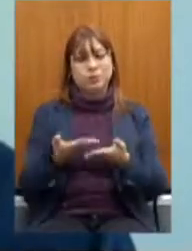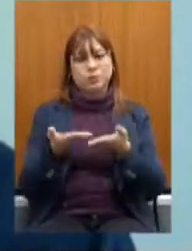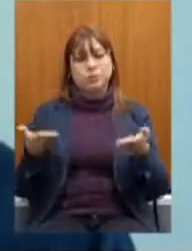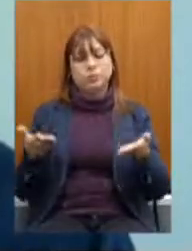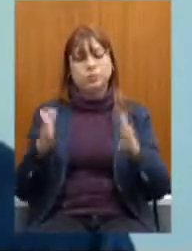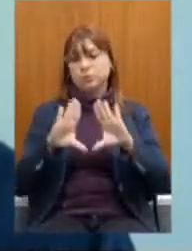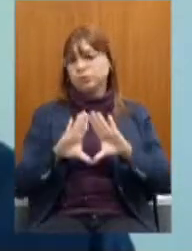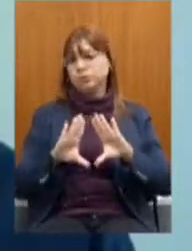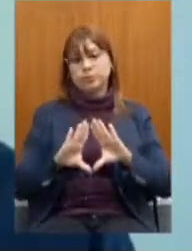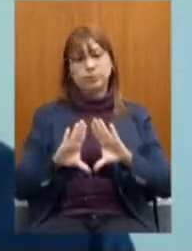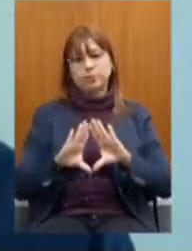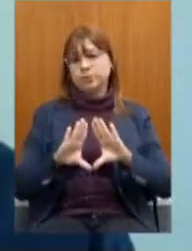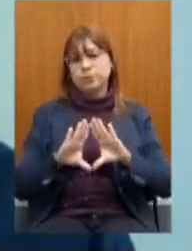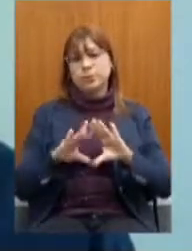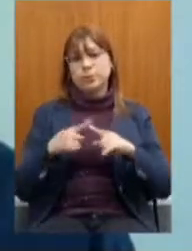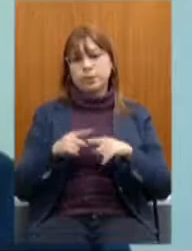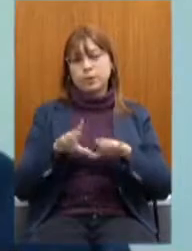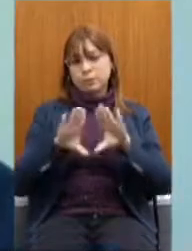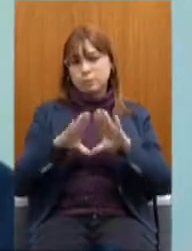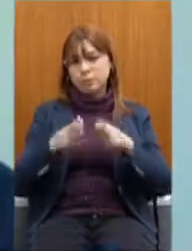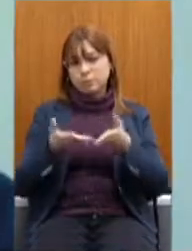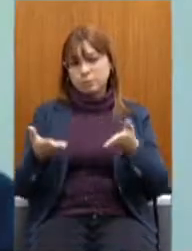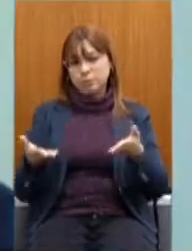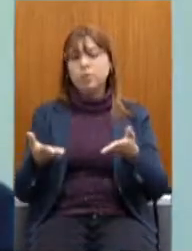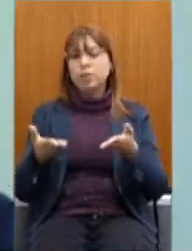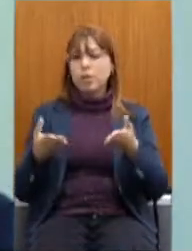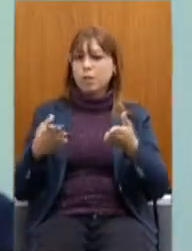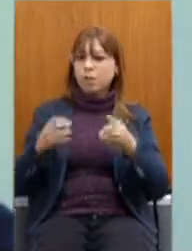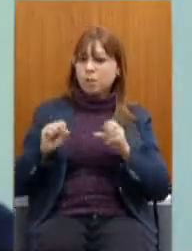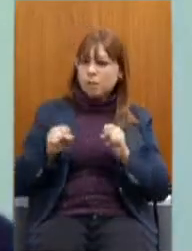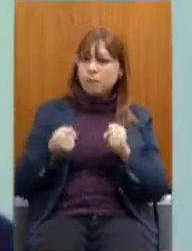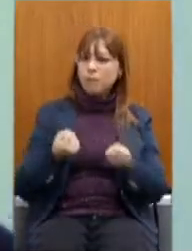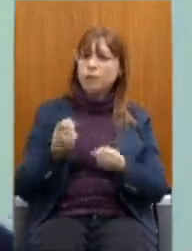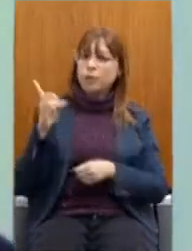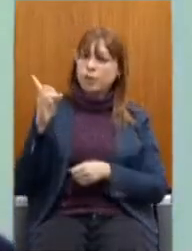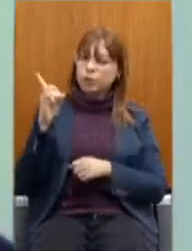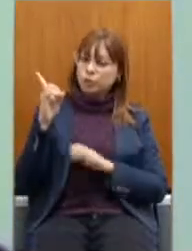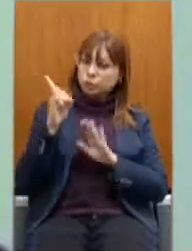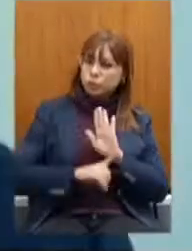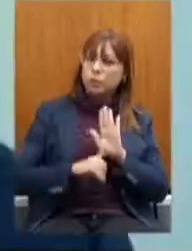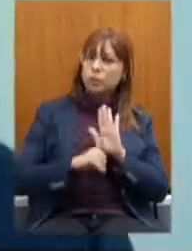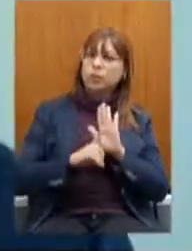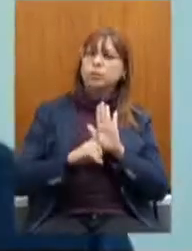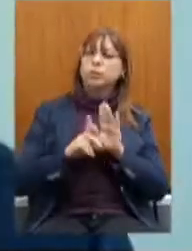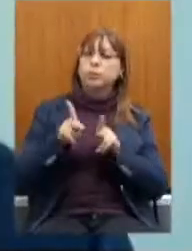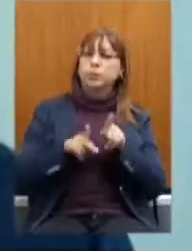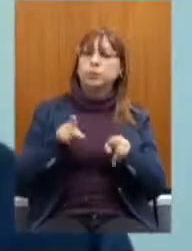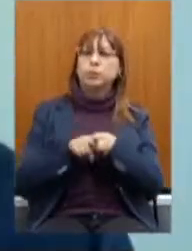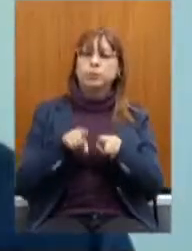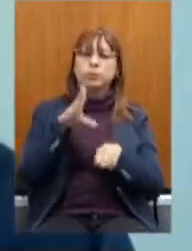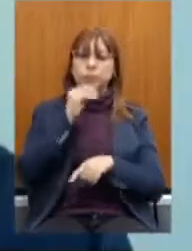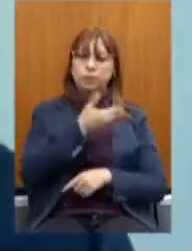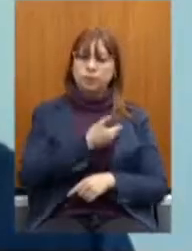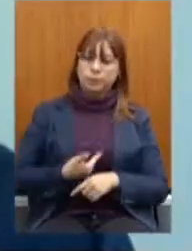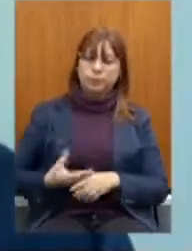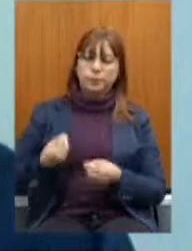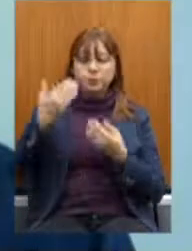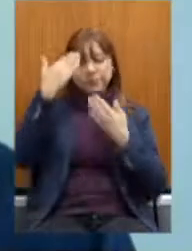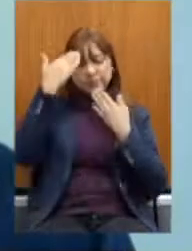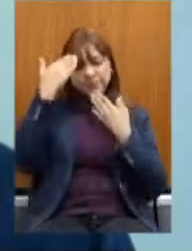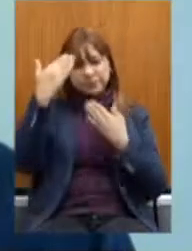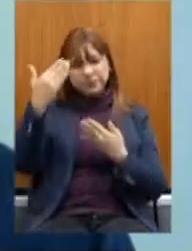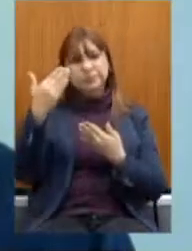Essa casa Que defende O direito Tanto da população Quanto dos funcionários Muito obrigado